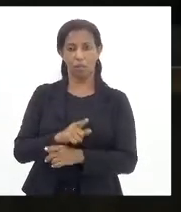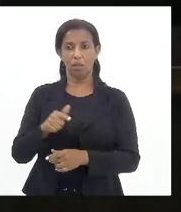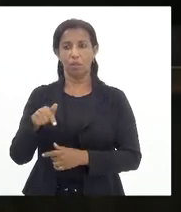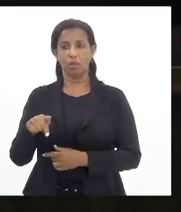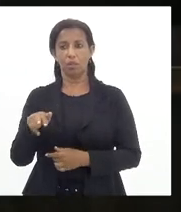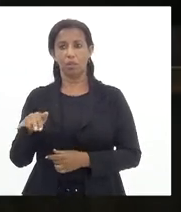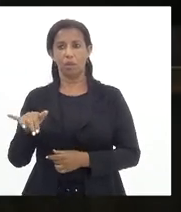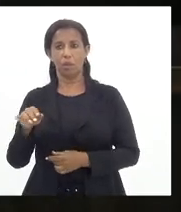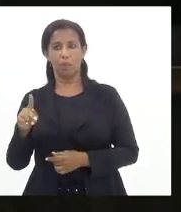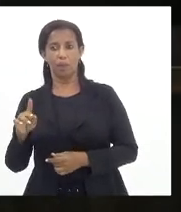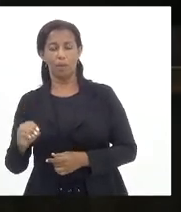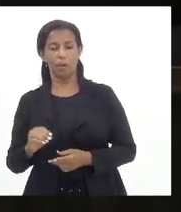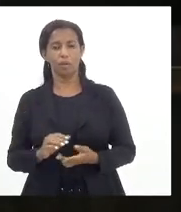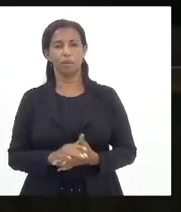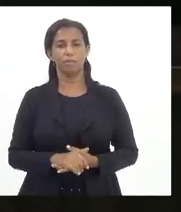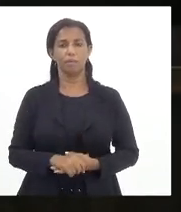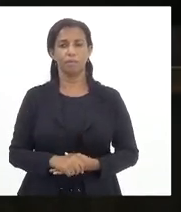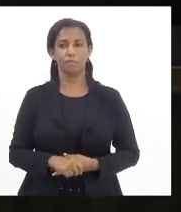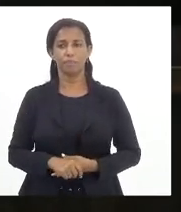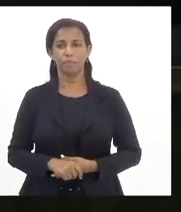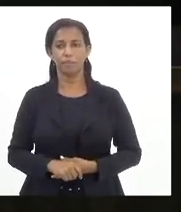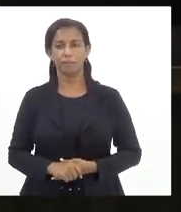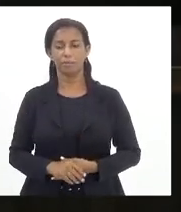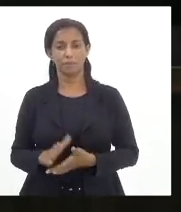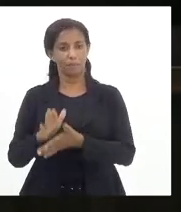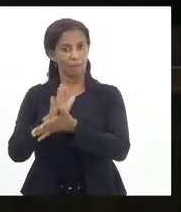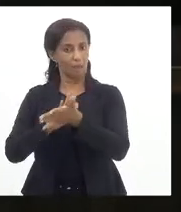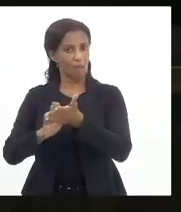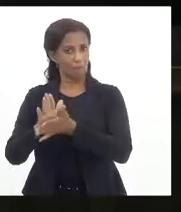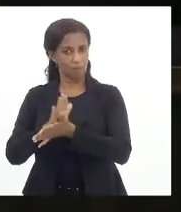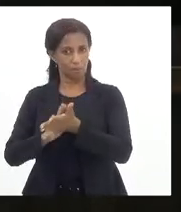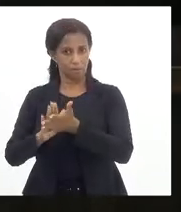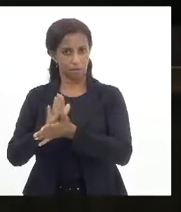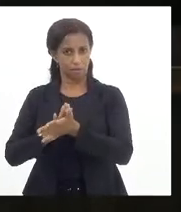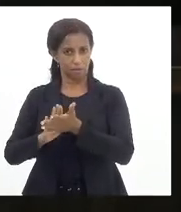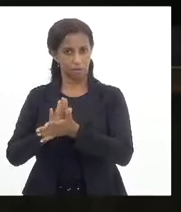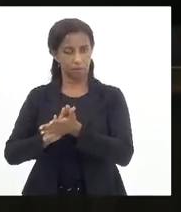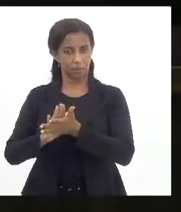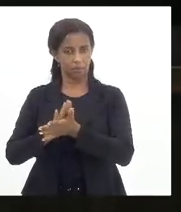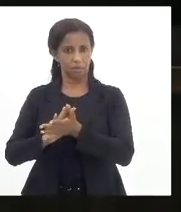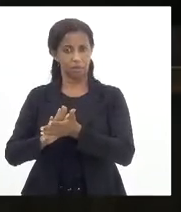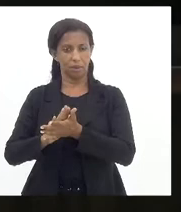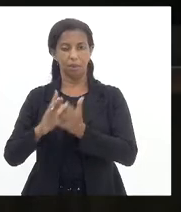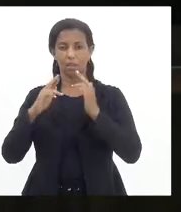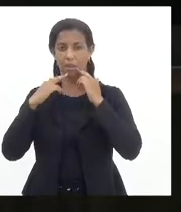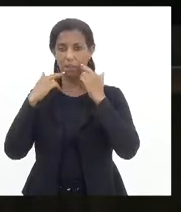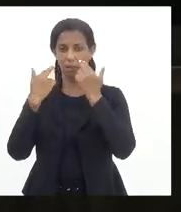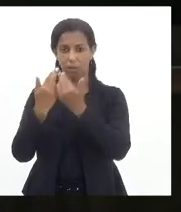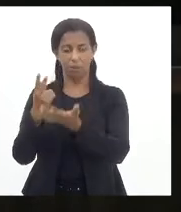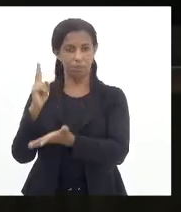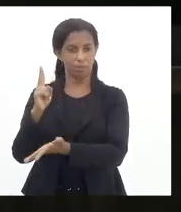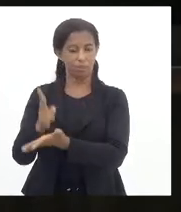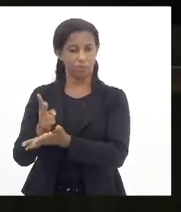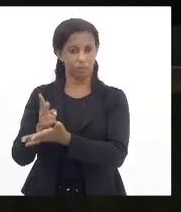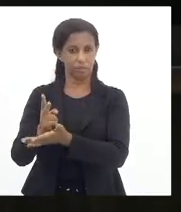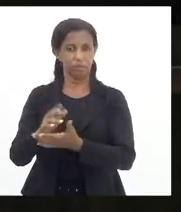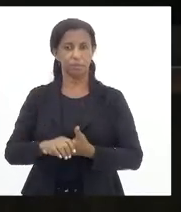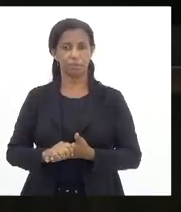contrário deputado Márcio Pacheco nada mais a tratar na sessão ordinária a mesma está